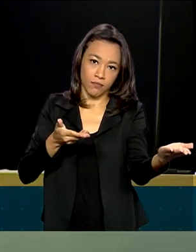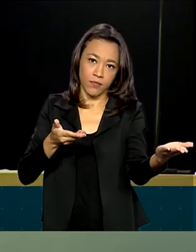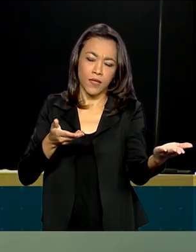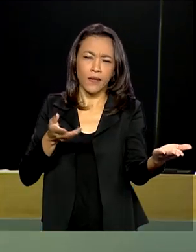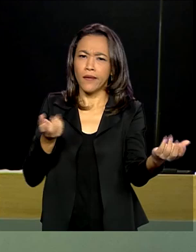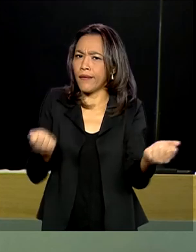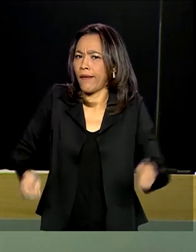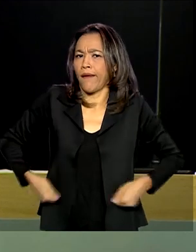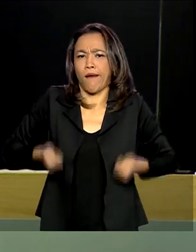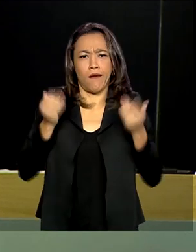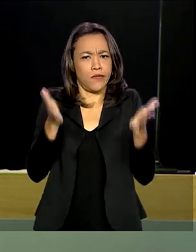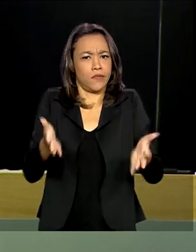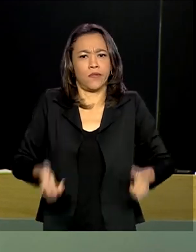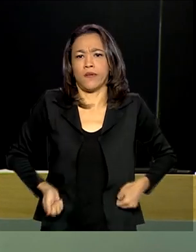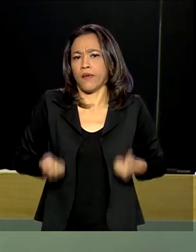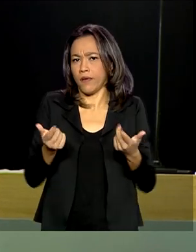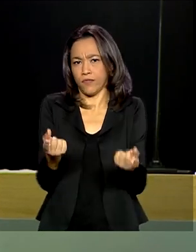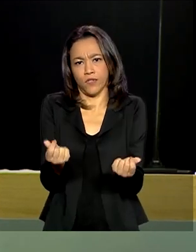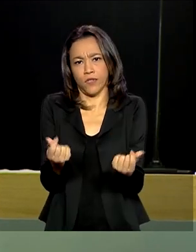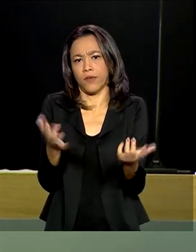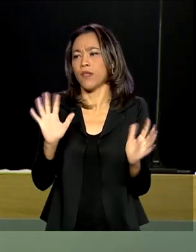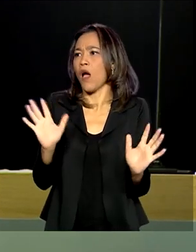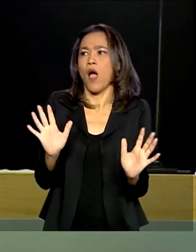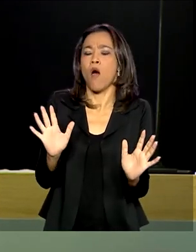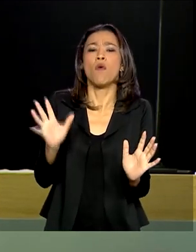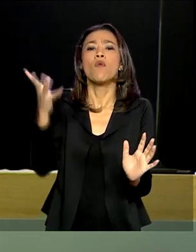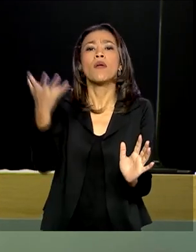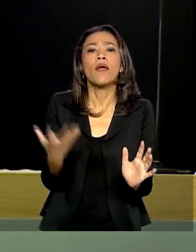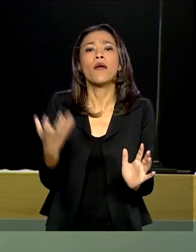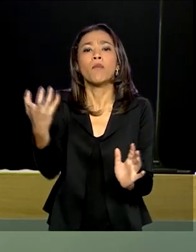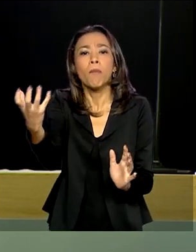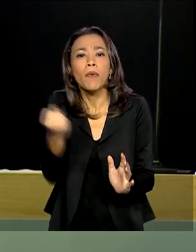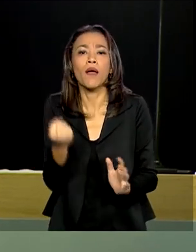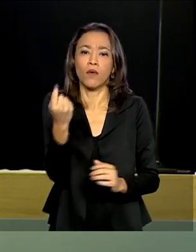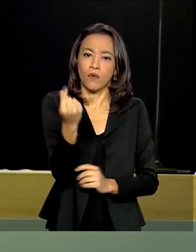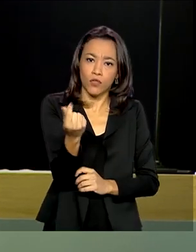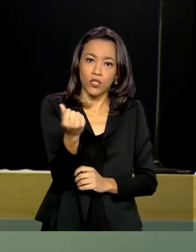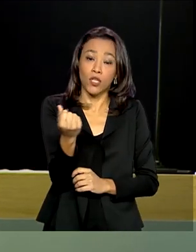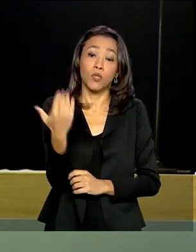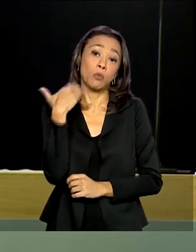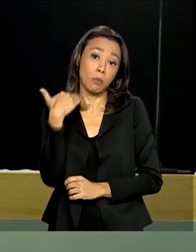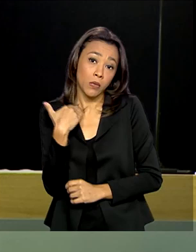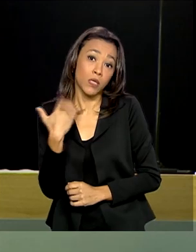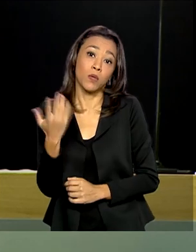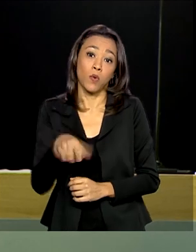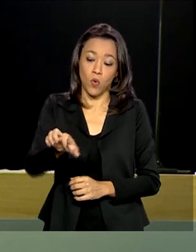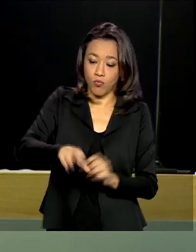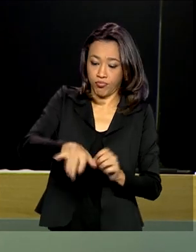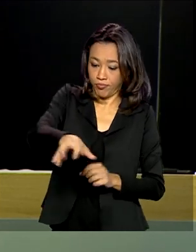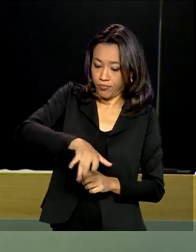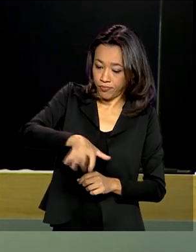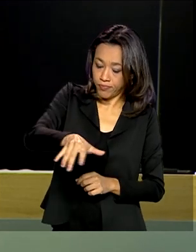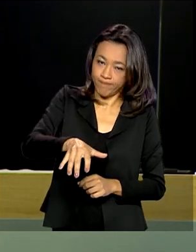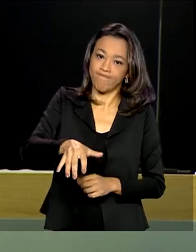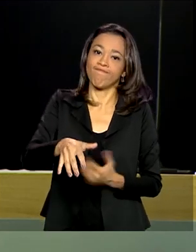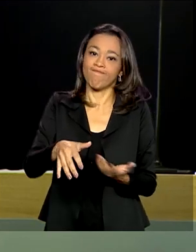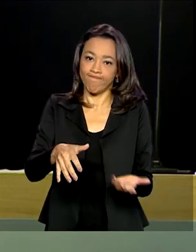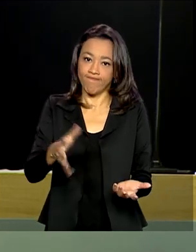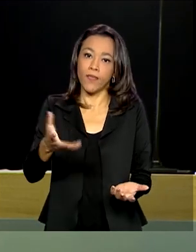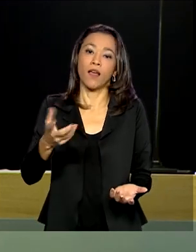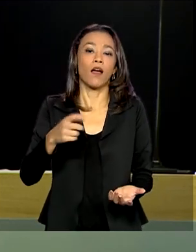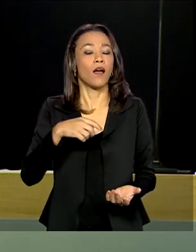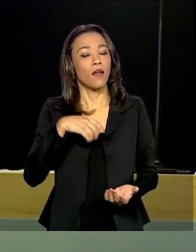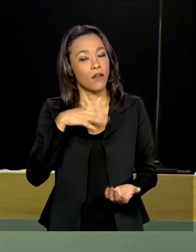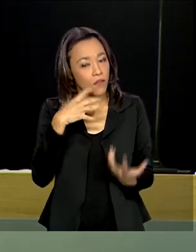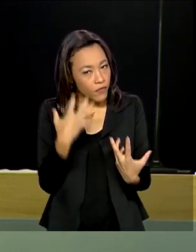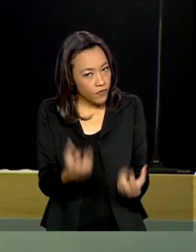esse dinheiro. Não, eu quero pegar o dinheiro numa agência ou num terminal de ATM. Aí nós